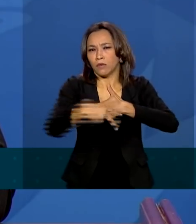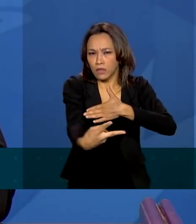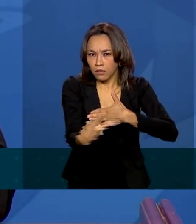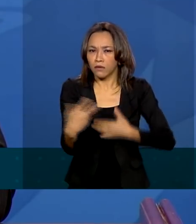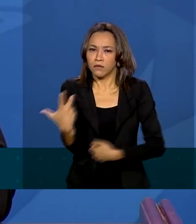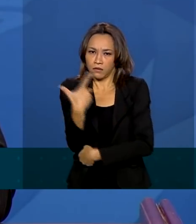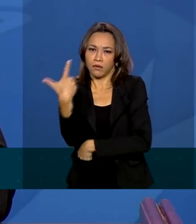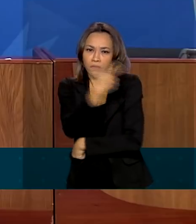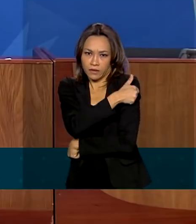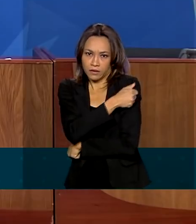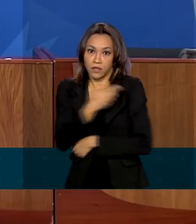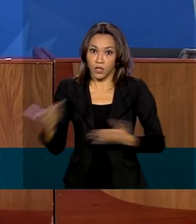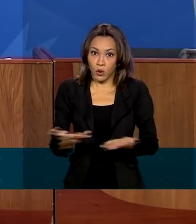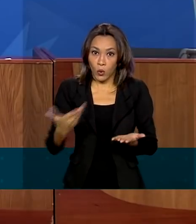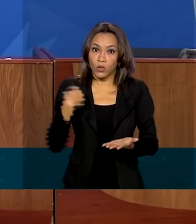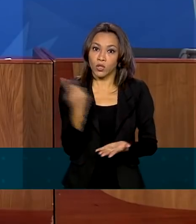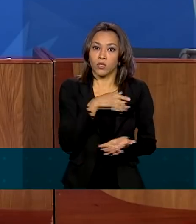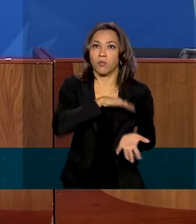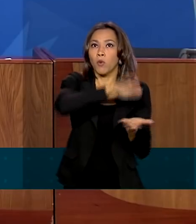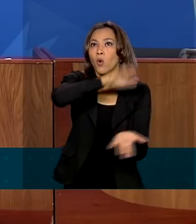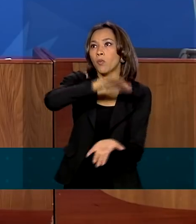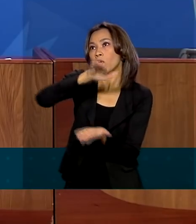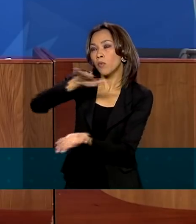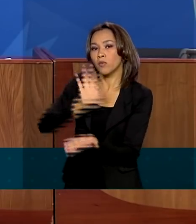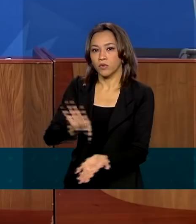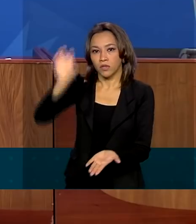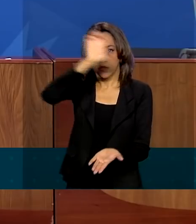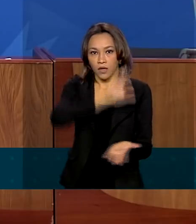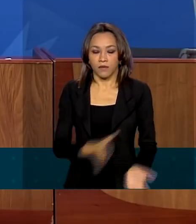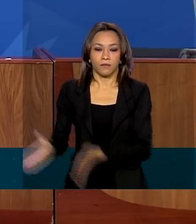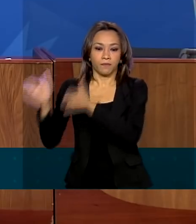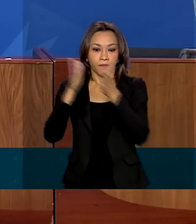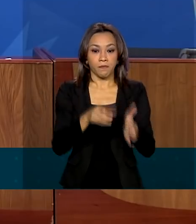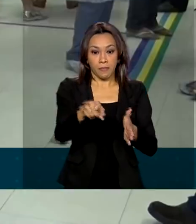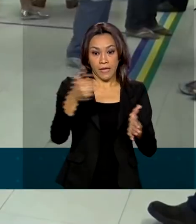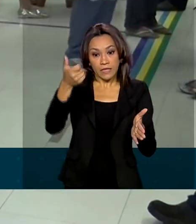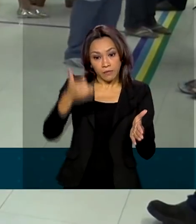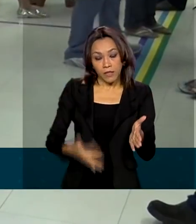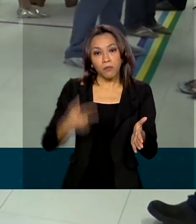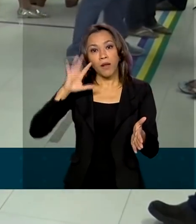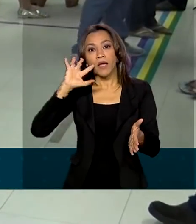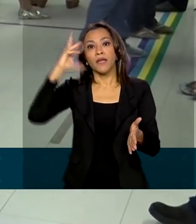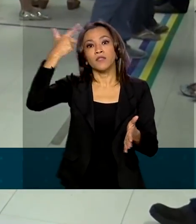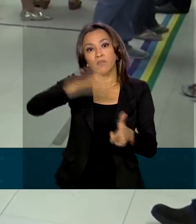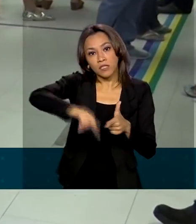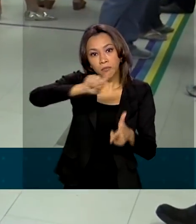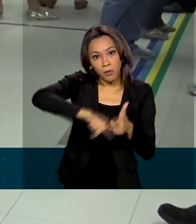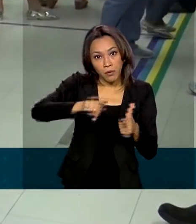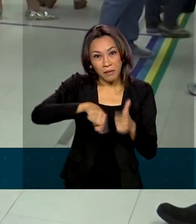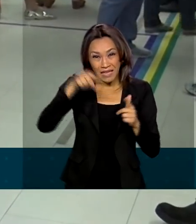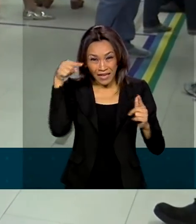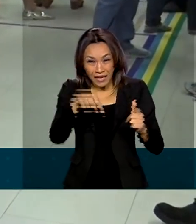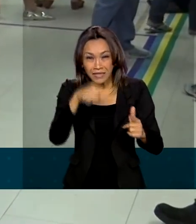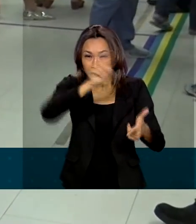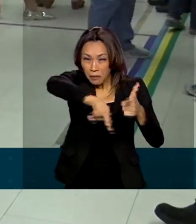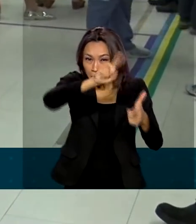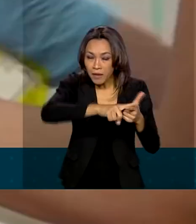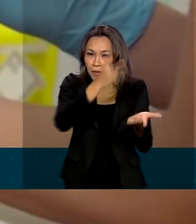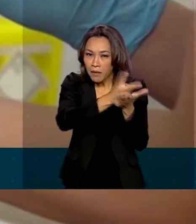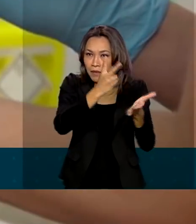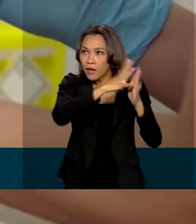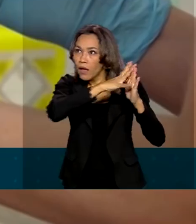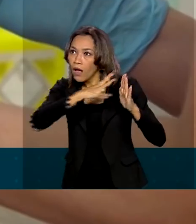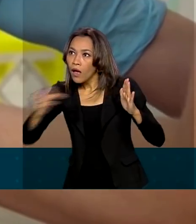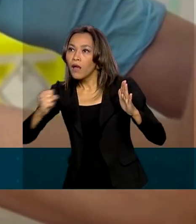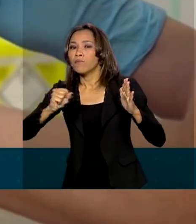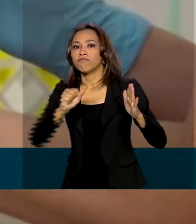estamos projetando para o país. O ministro afirmou ainda que a solução para que a situação de Manaus não se repita em outras cidades brasileiras